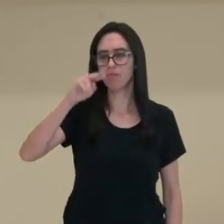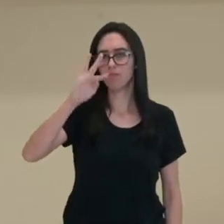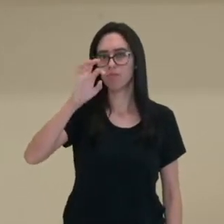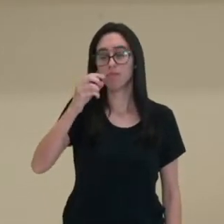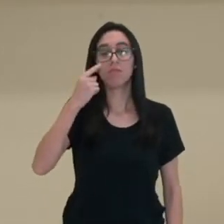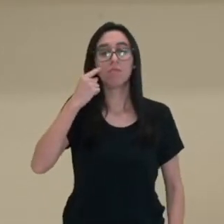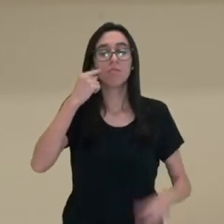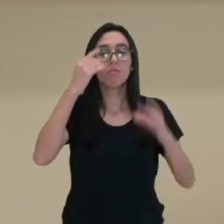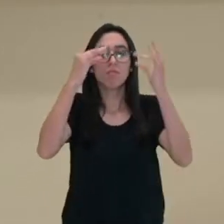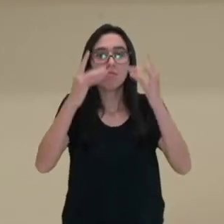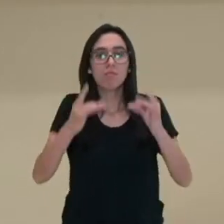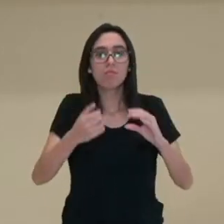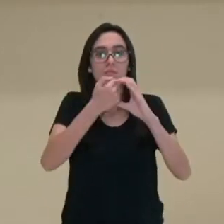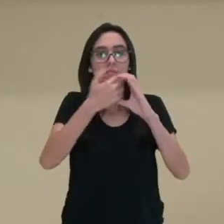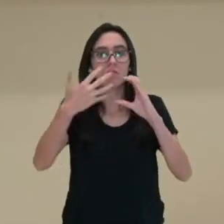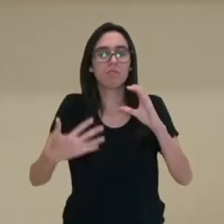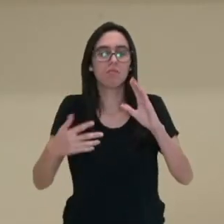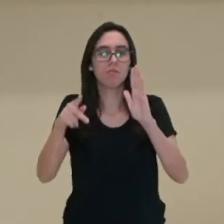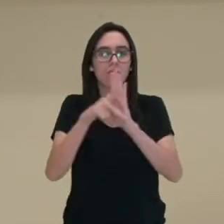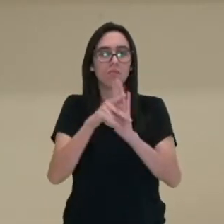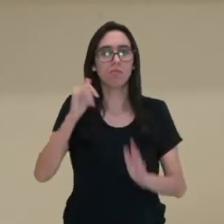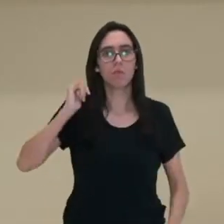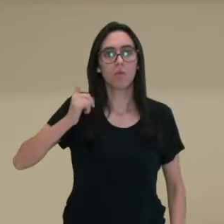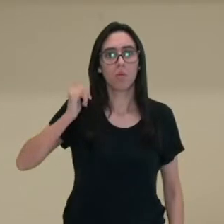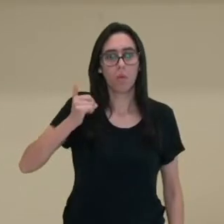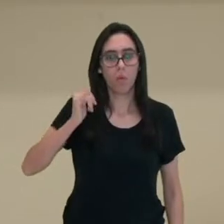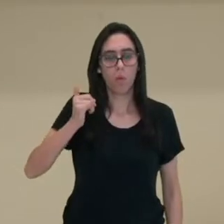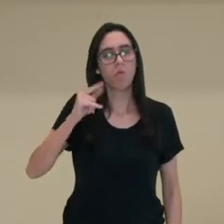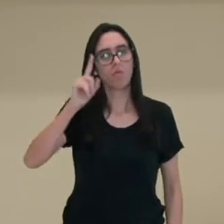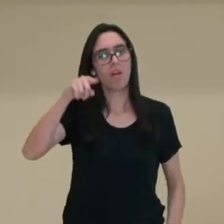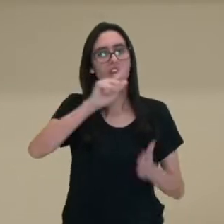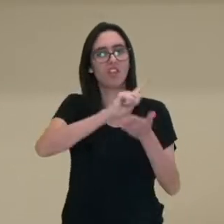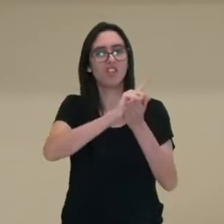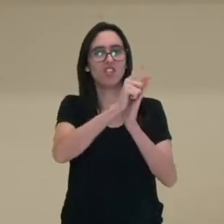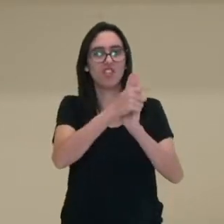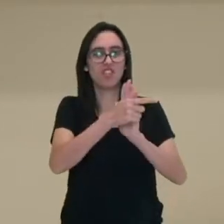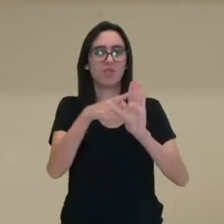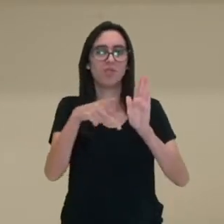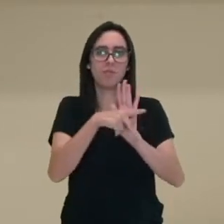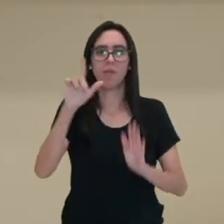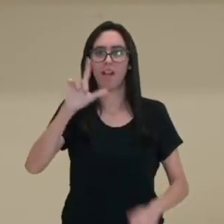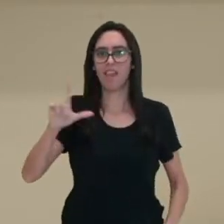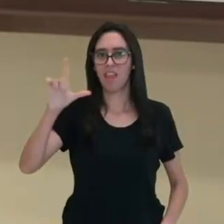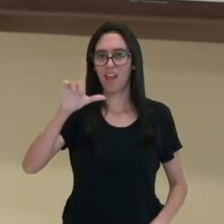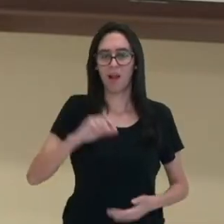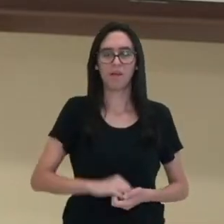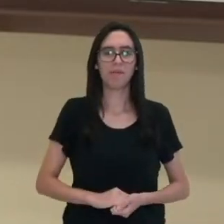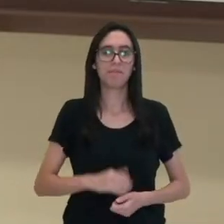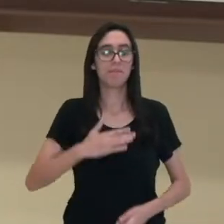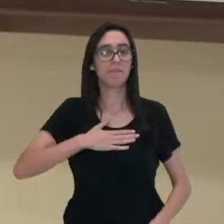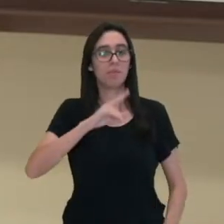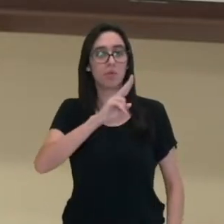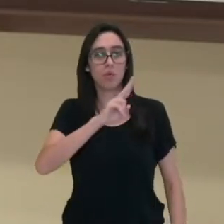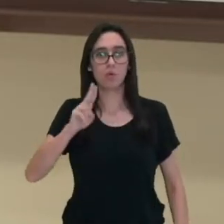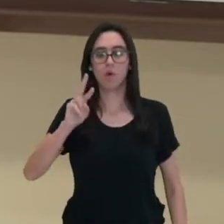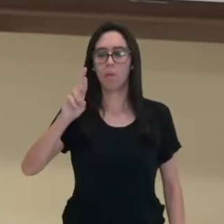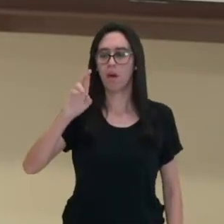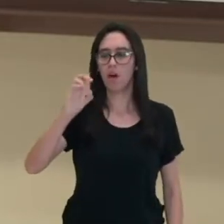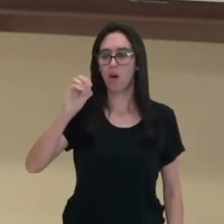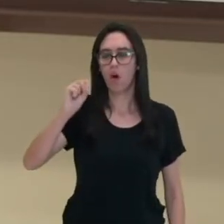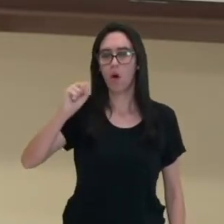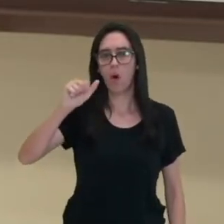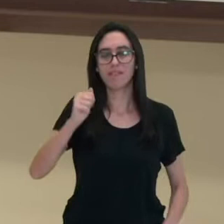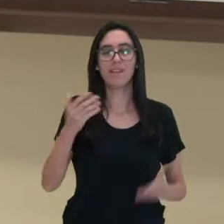composicionais que constituem o conto enquanto um gênero discursivo literário. Eu sou a professora Rosa Bueno e estou aqui